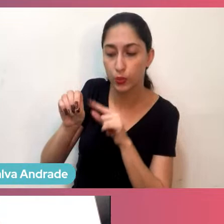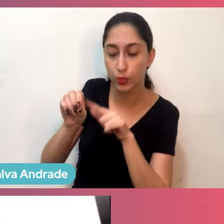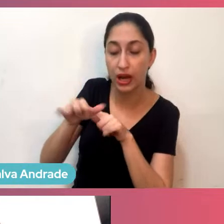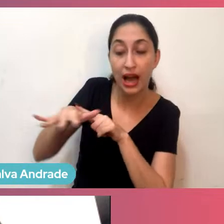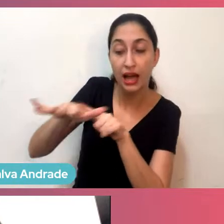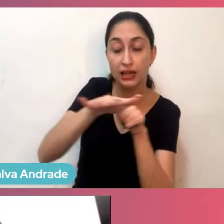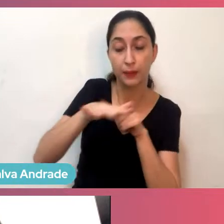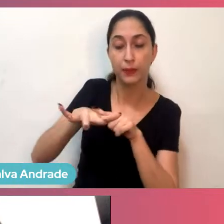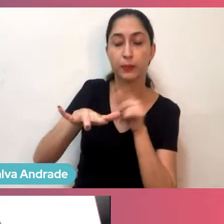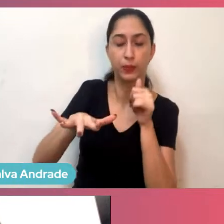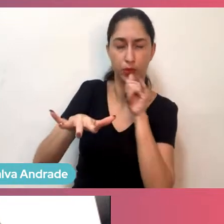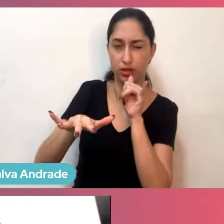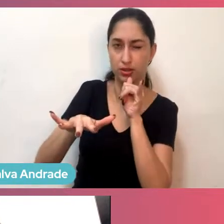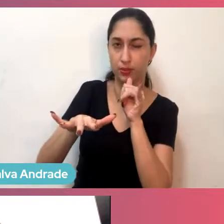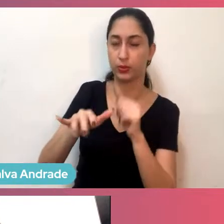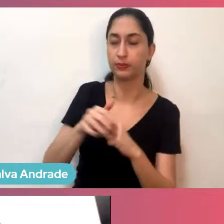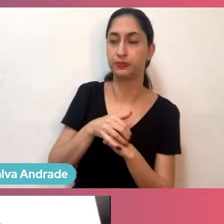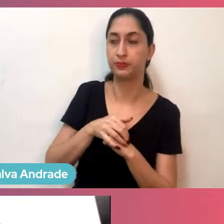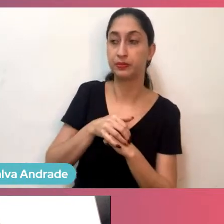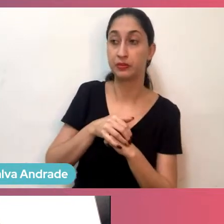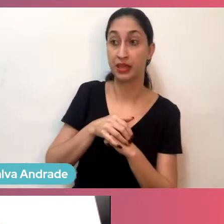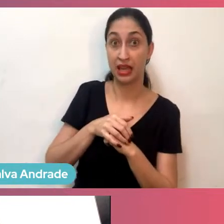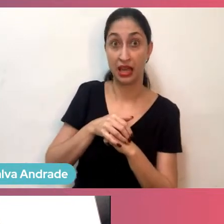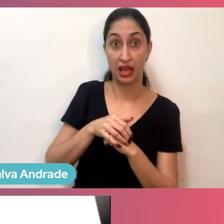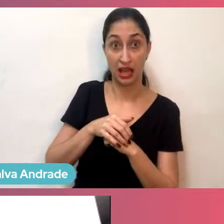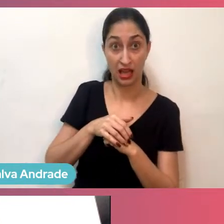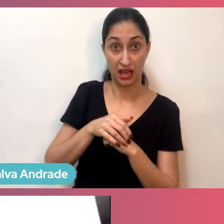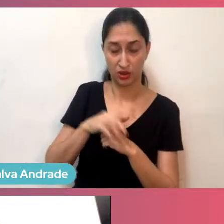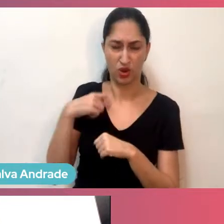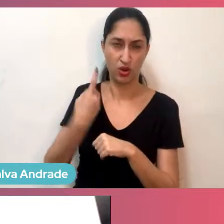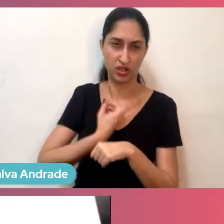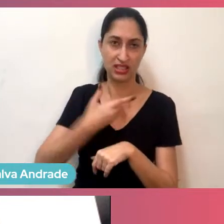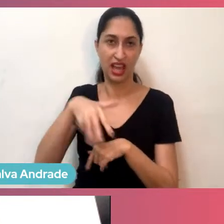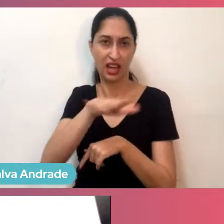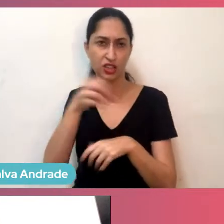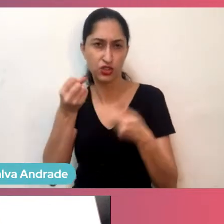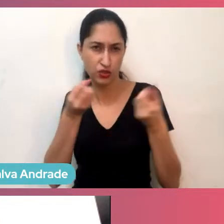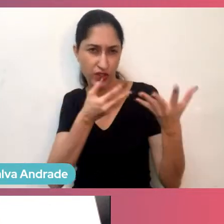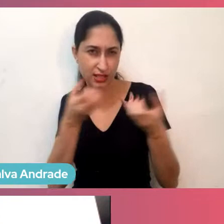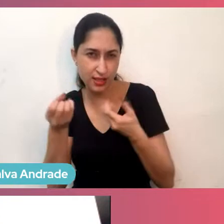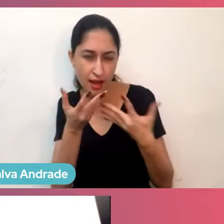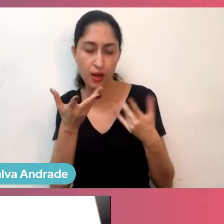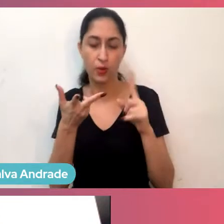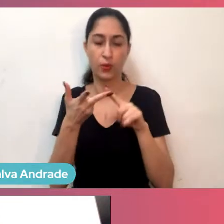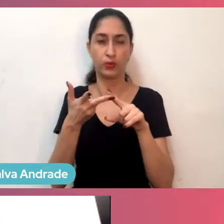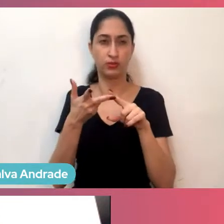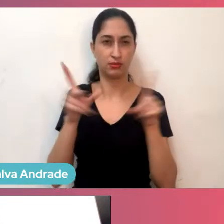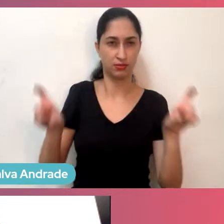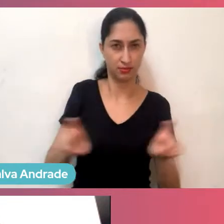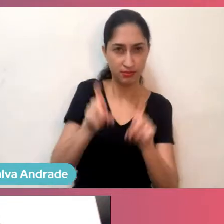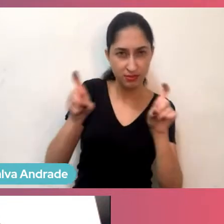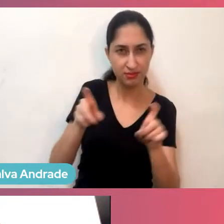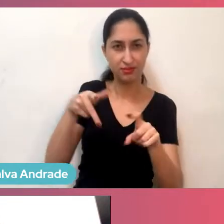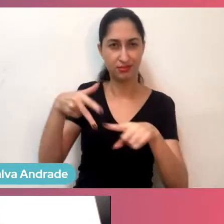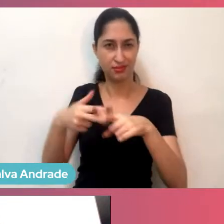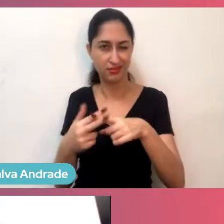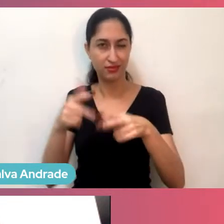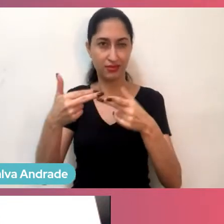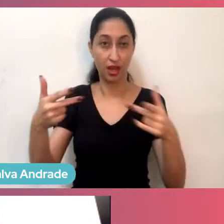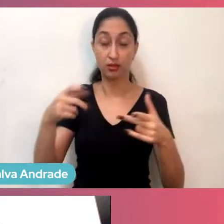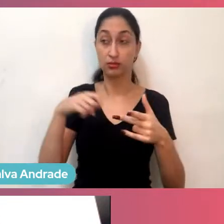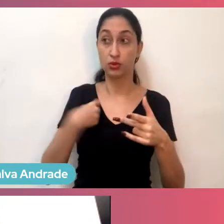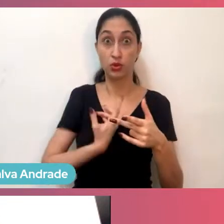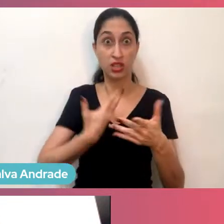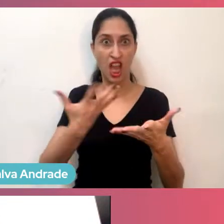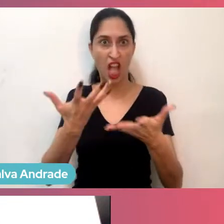A gente, às vezes, tem ideias, principalmente a gente que da área de TI, de inovação, a gente tem ideias mirabolantes para resolver problemas